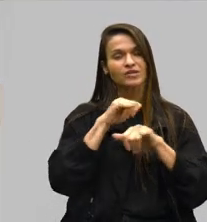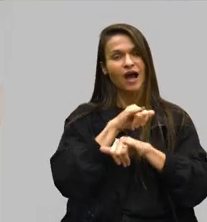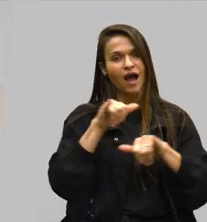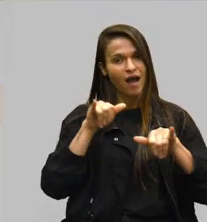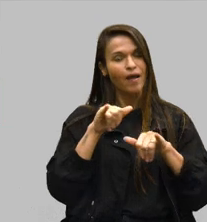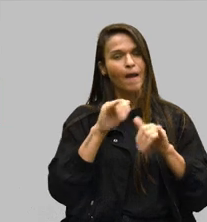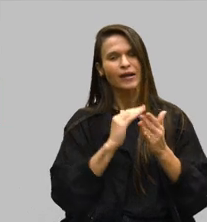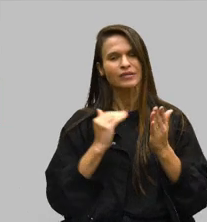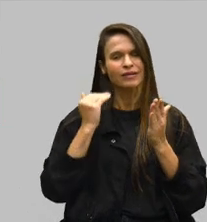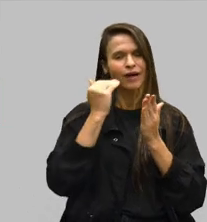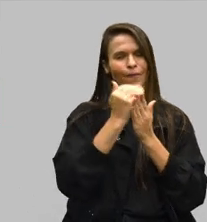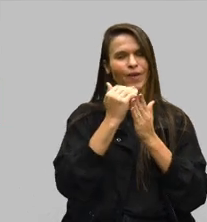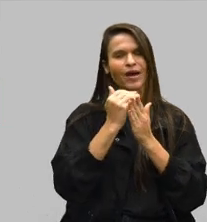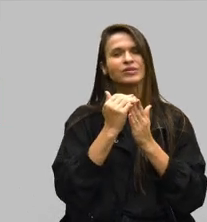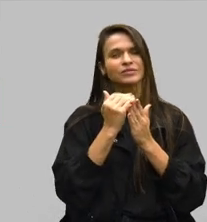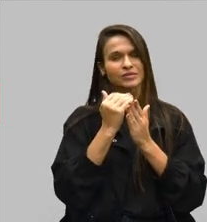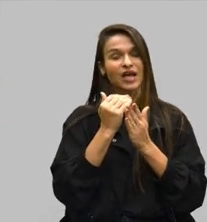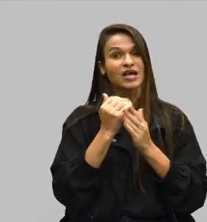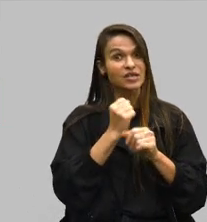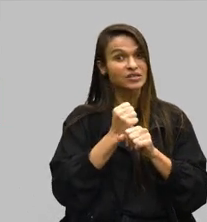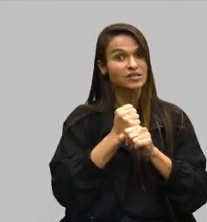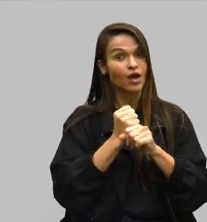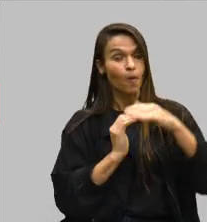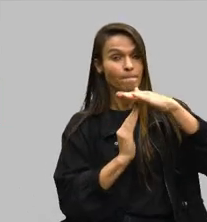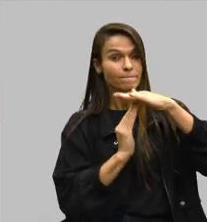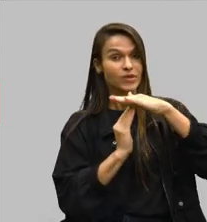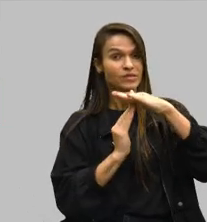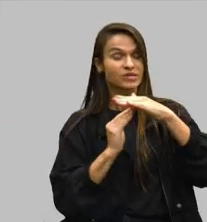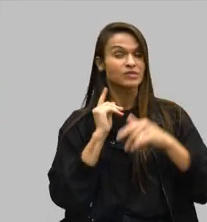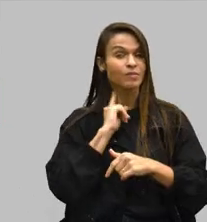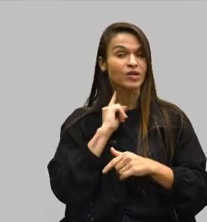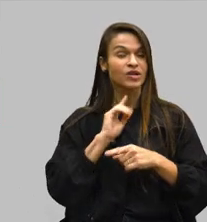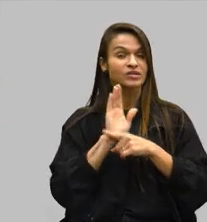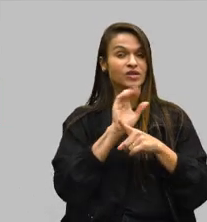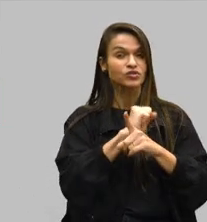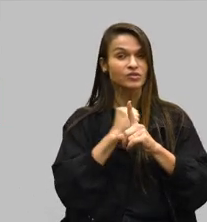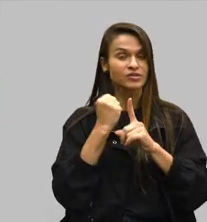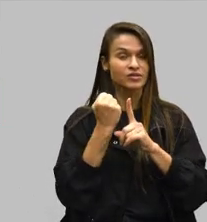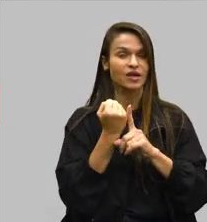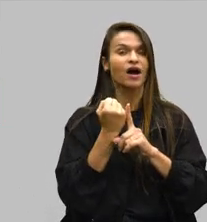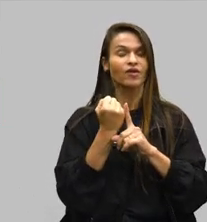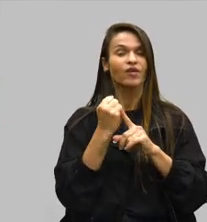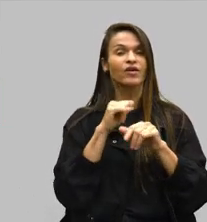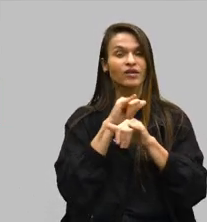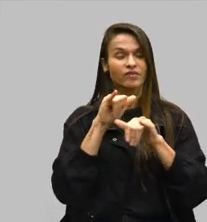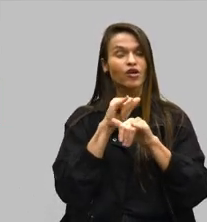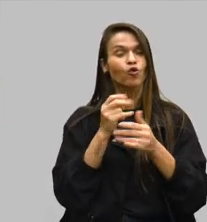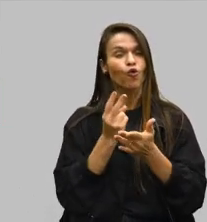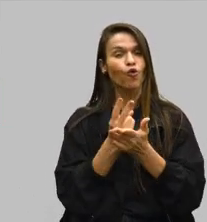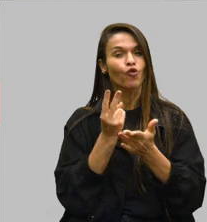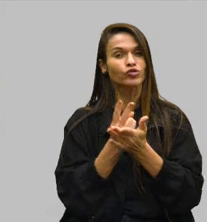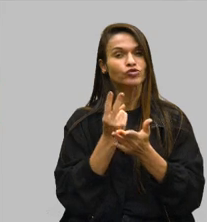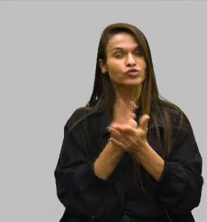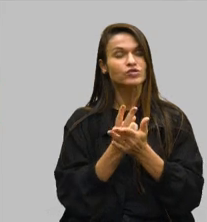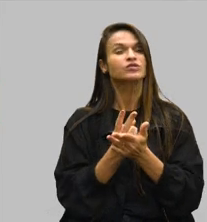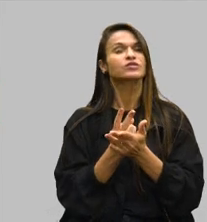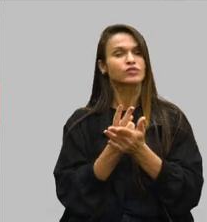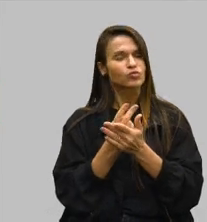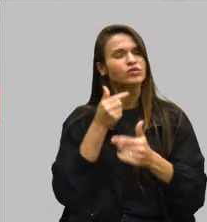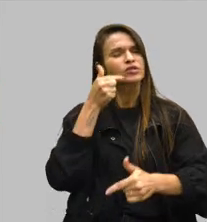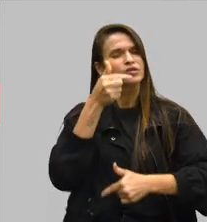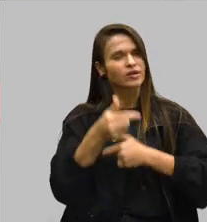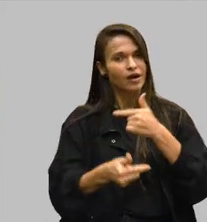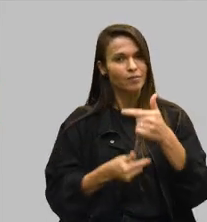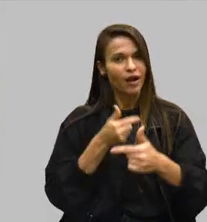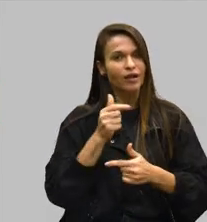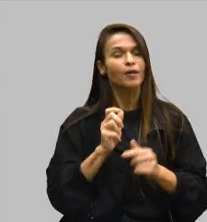ainda mais um aumento esse ano para o piso mineiro da assistência social, e dizer que continua aqui incansavelmente trabalhando